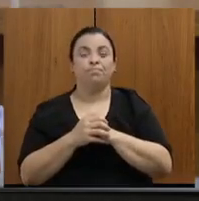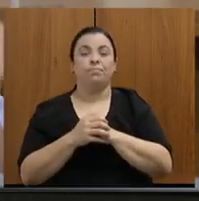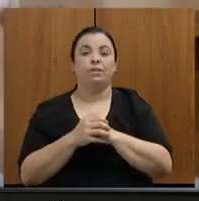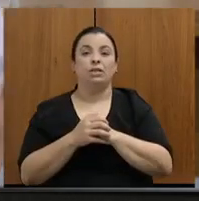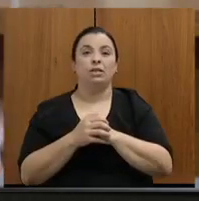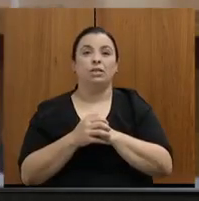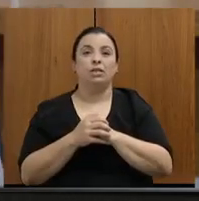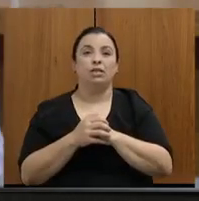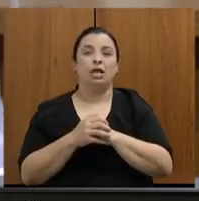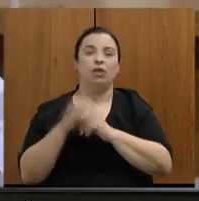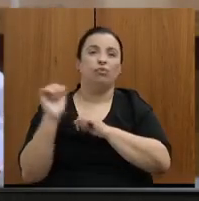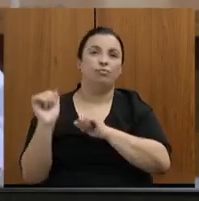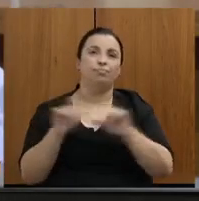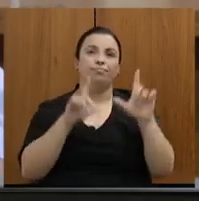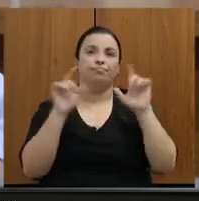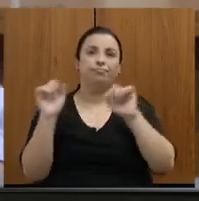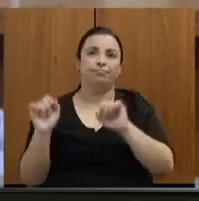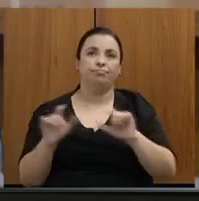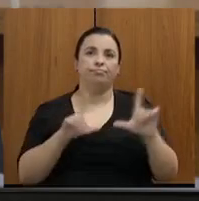vou passando aqui,